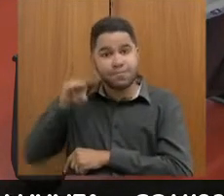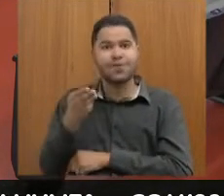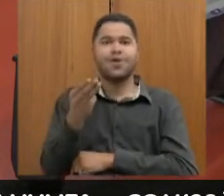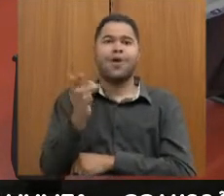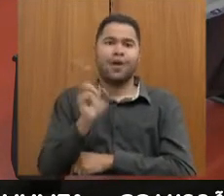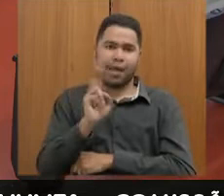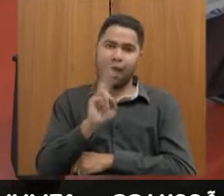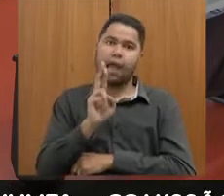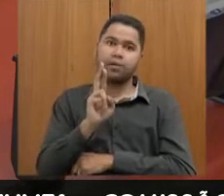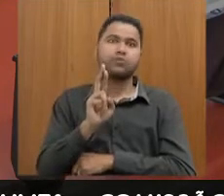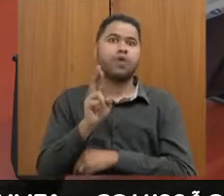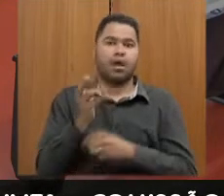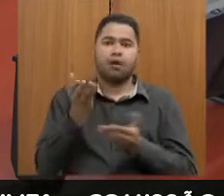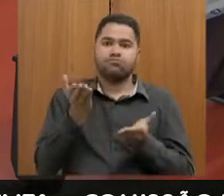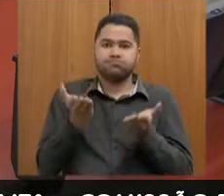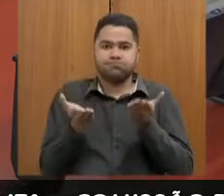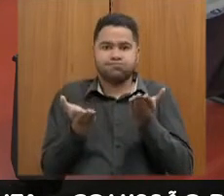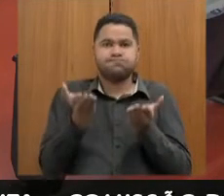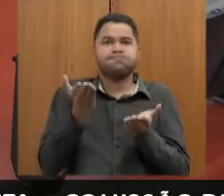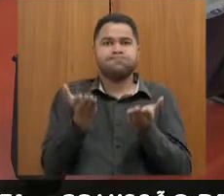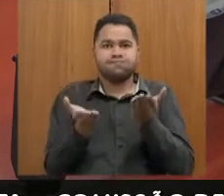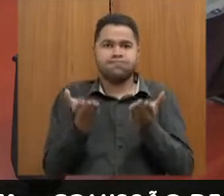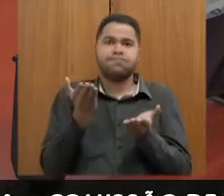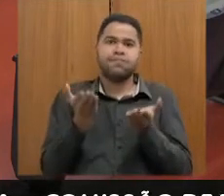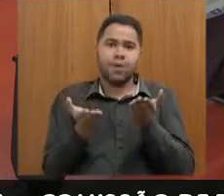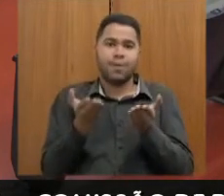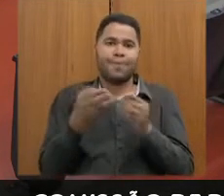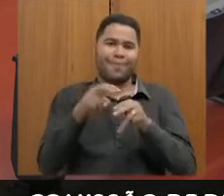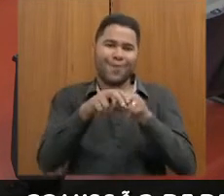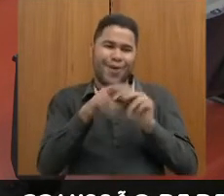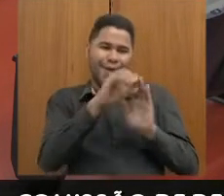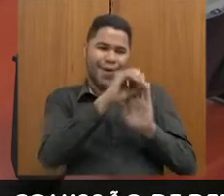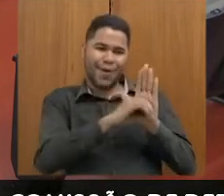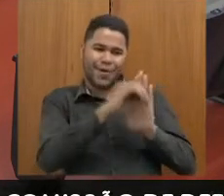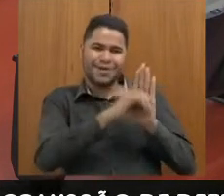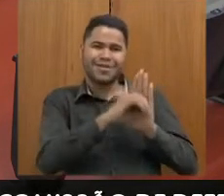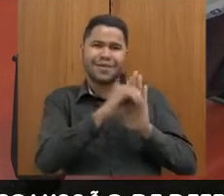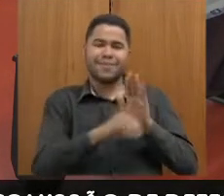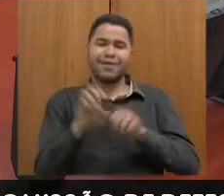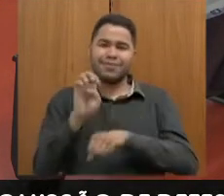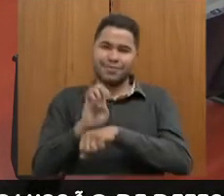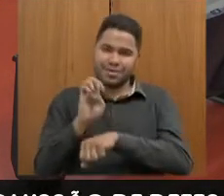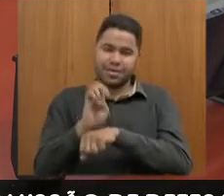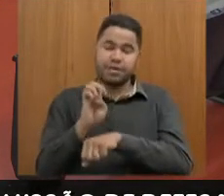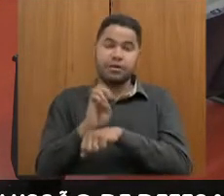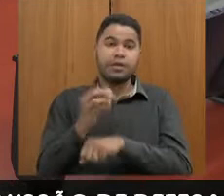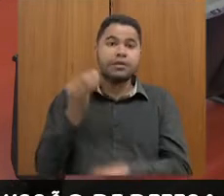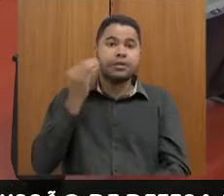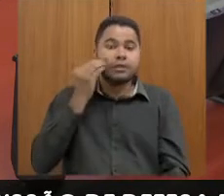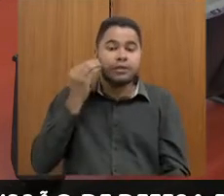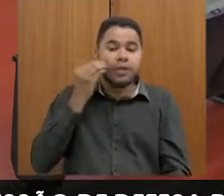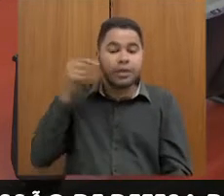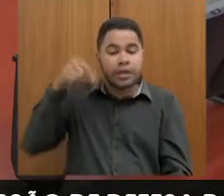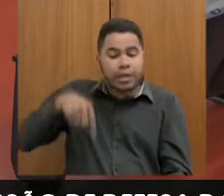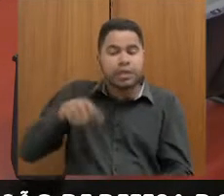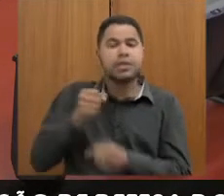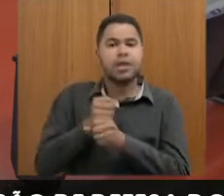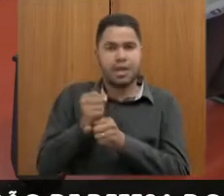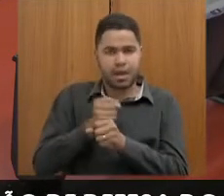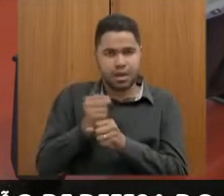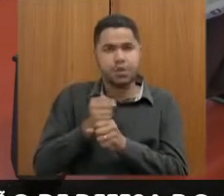o que é considerado equilíbrio, dado a magnitude do orçamento do Estado. Enfim, é o que se busca. Este ano ainda